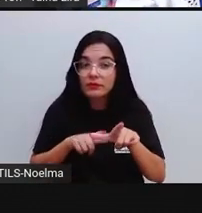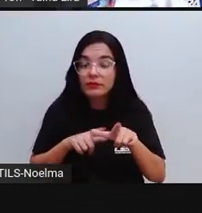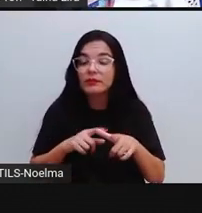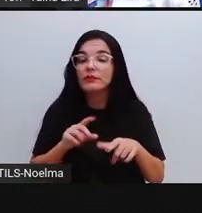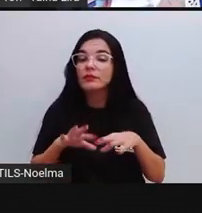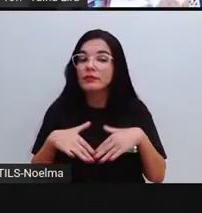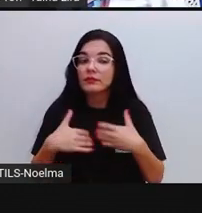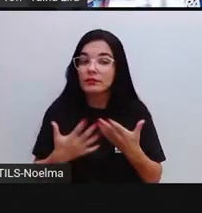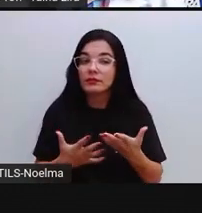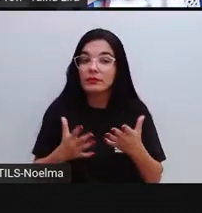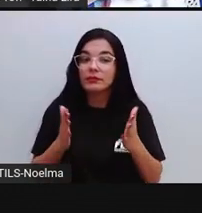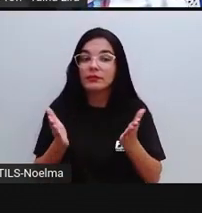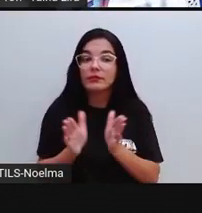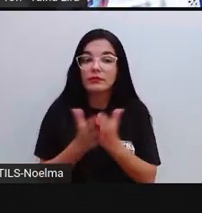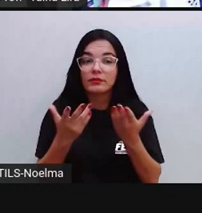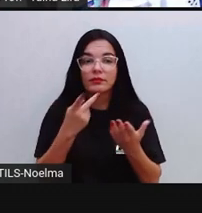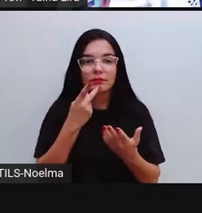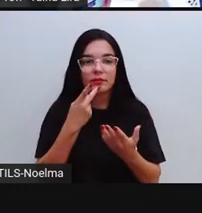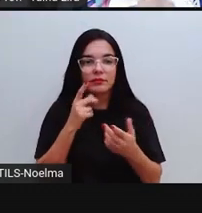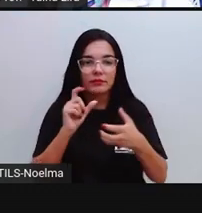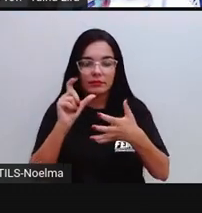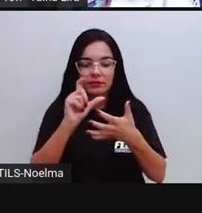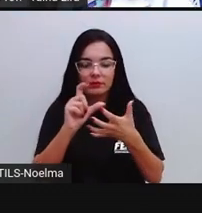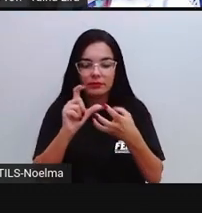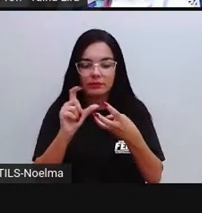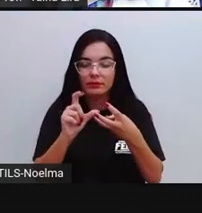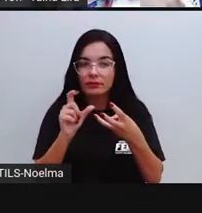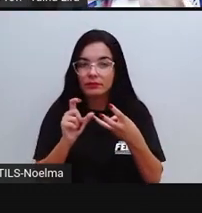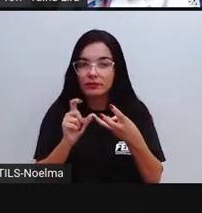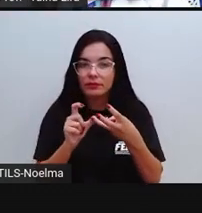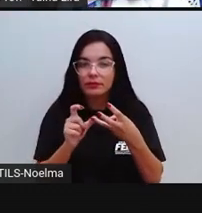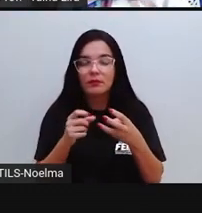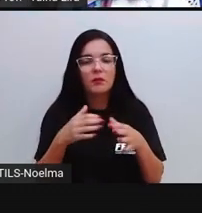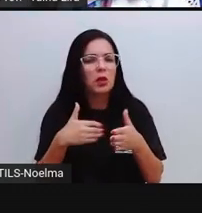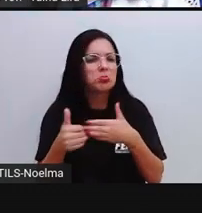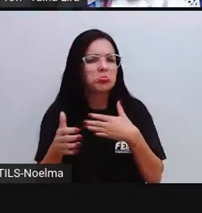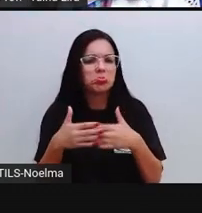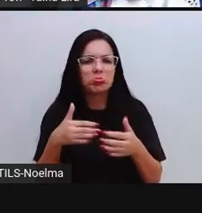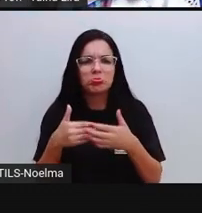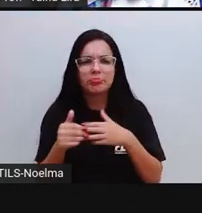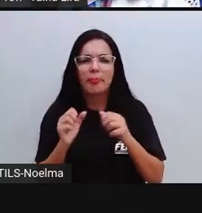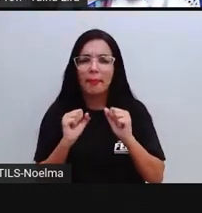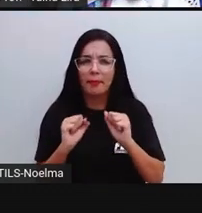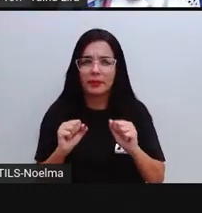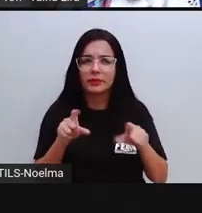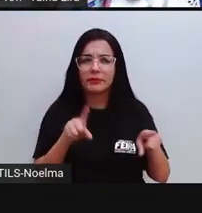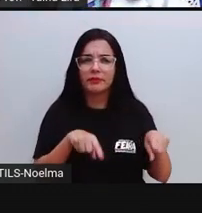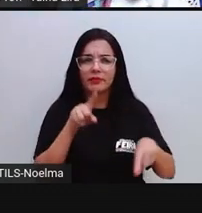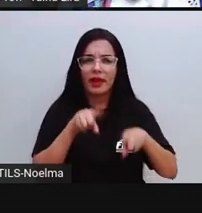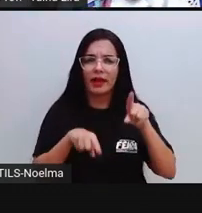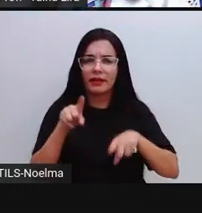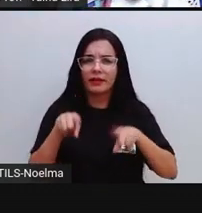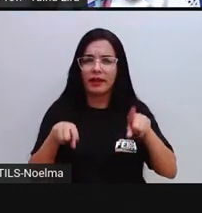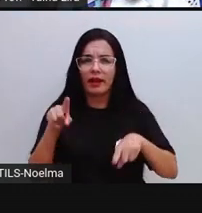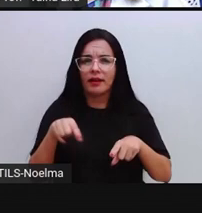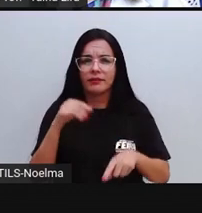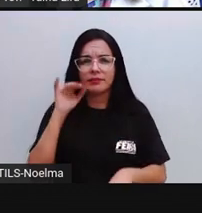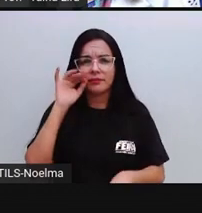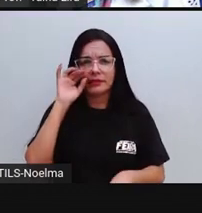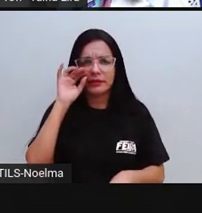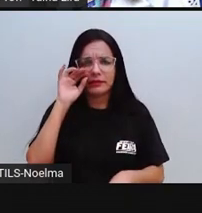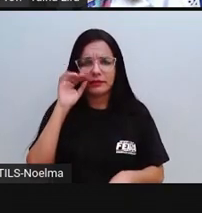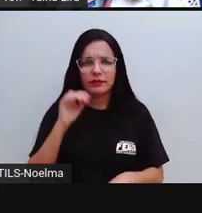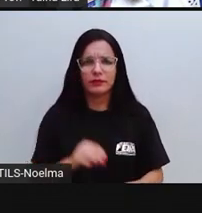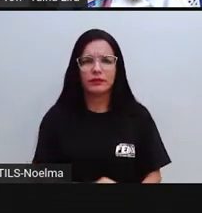quando falamos de sílaba, a quantidade de letras na sílaba, inclusive, pode variar. Porque, por exemplo, ó,